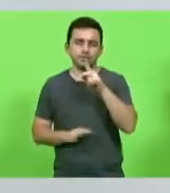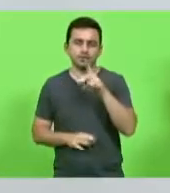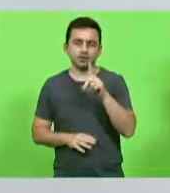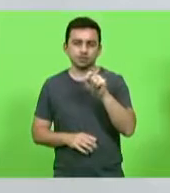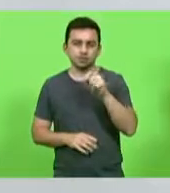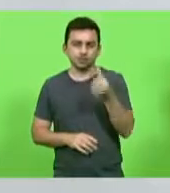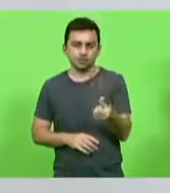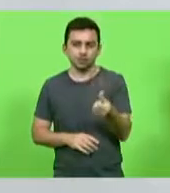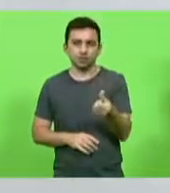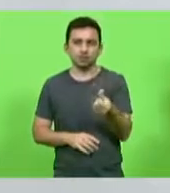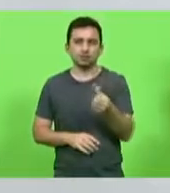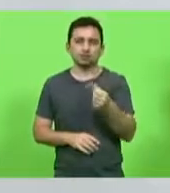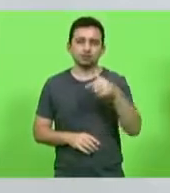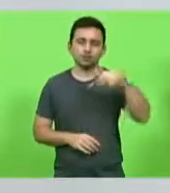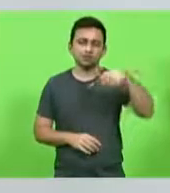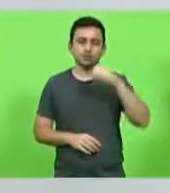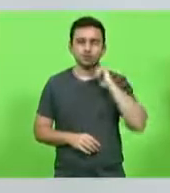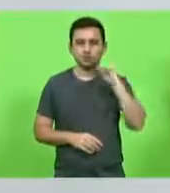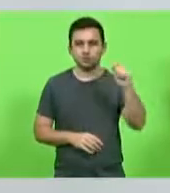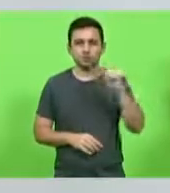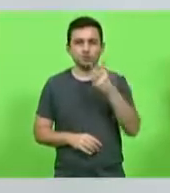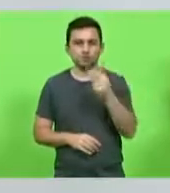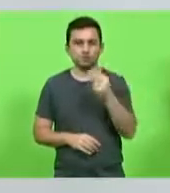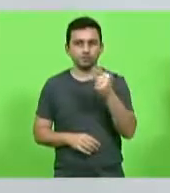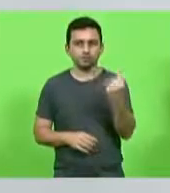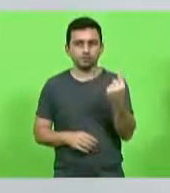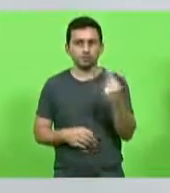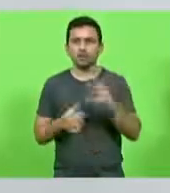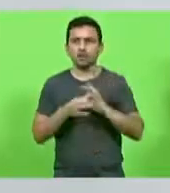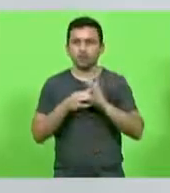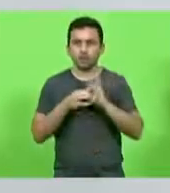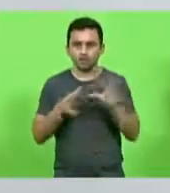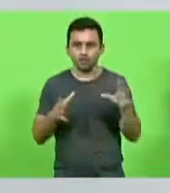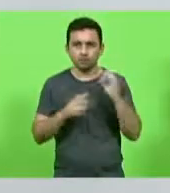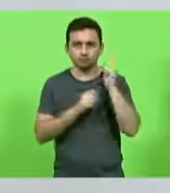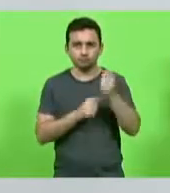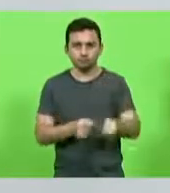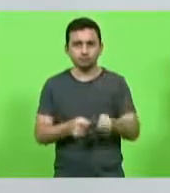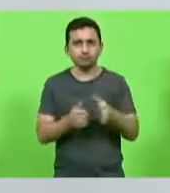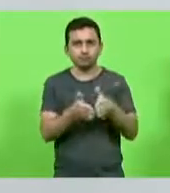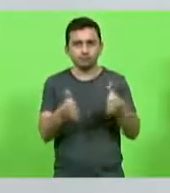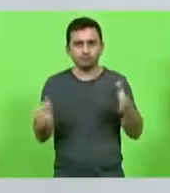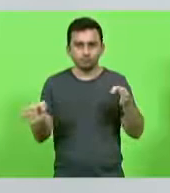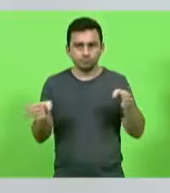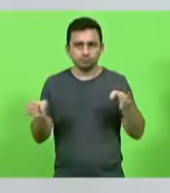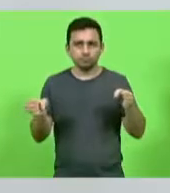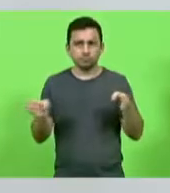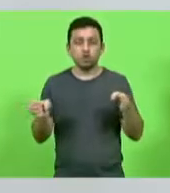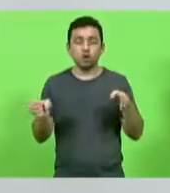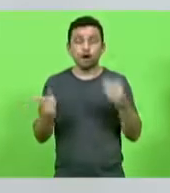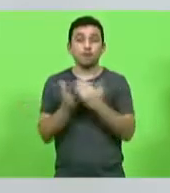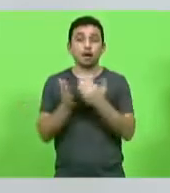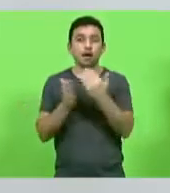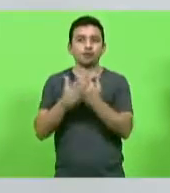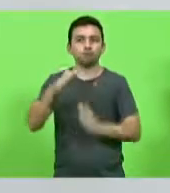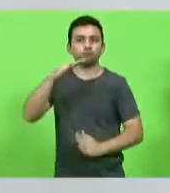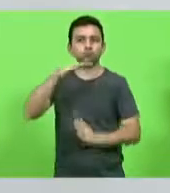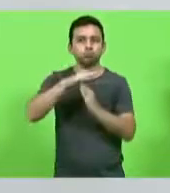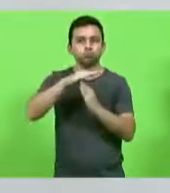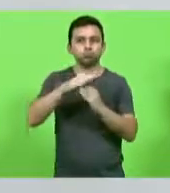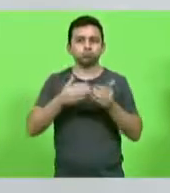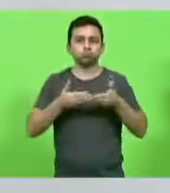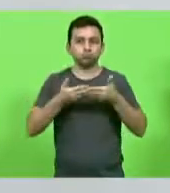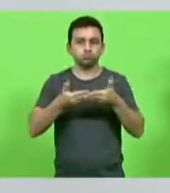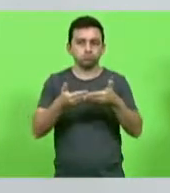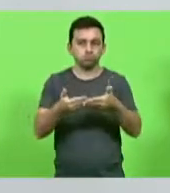de 7 de abril de 2021, que estabelece a autorização de pesca especial temporária, o limite de embarcações, as cotas de